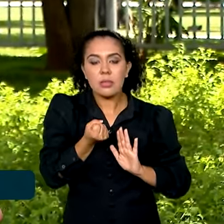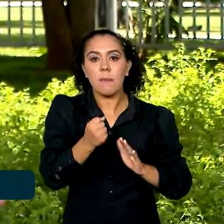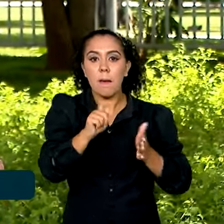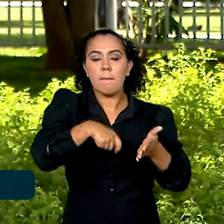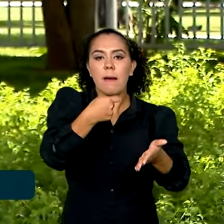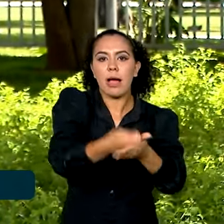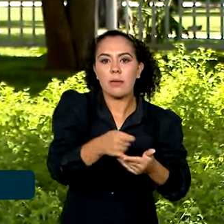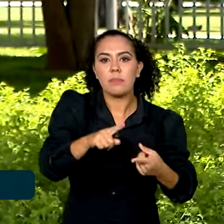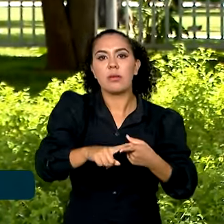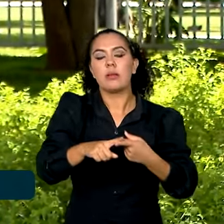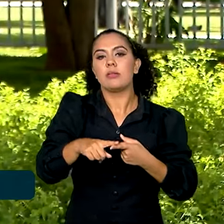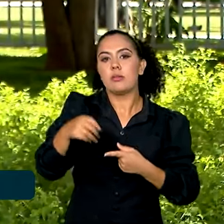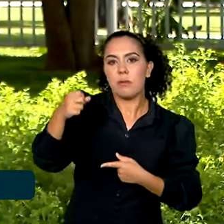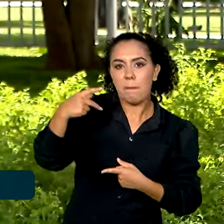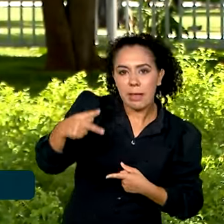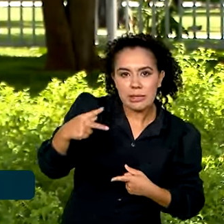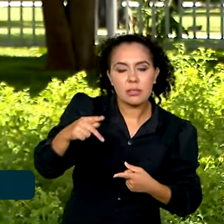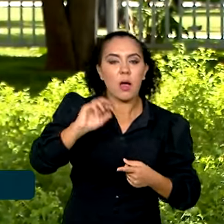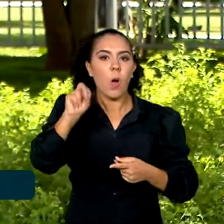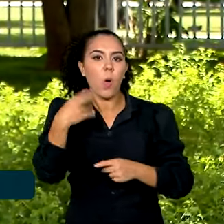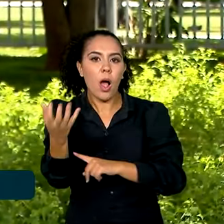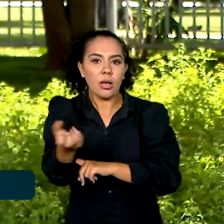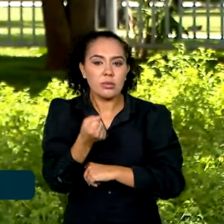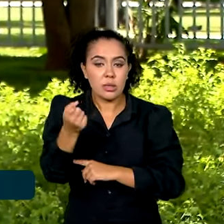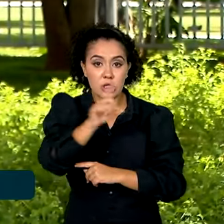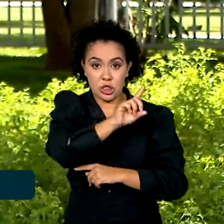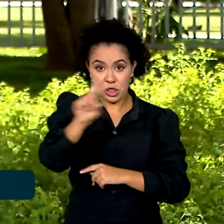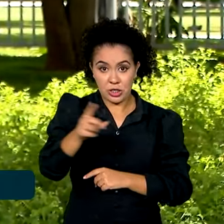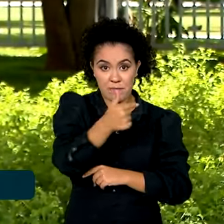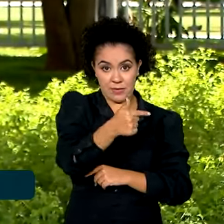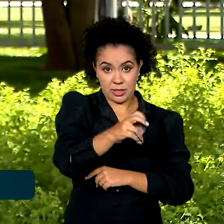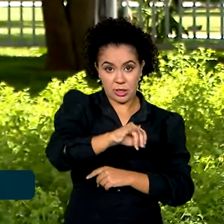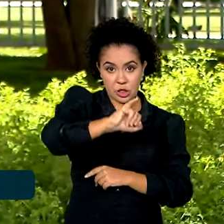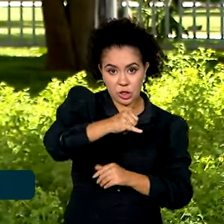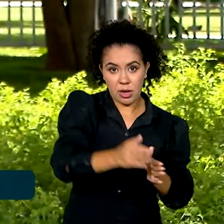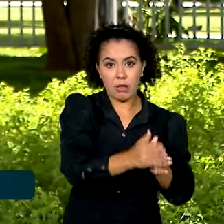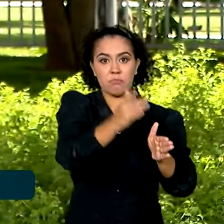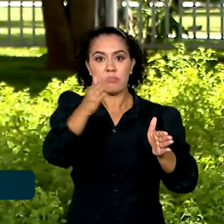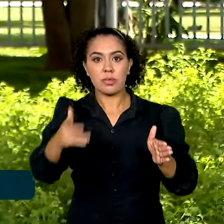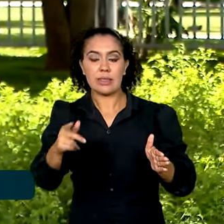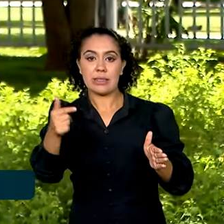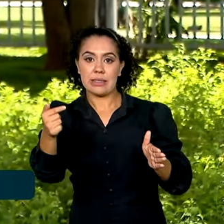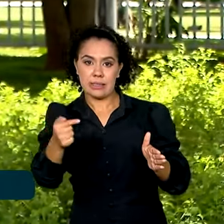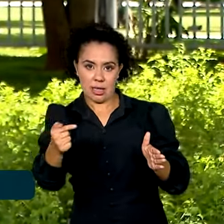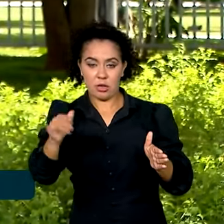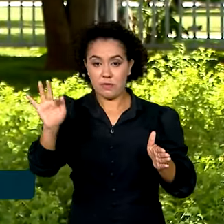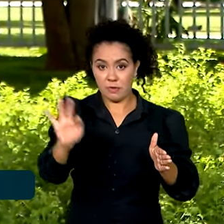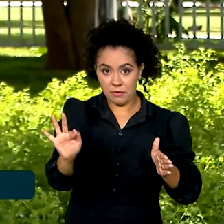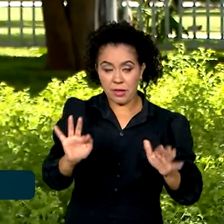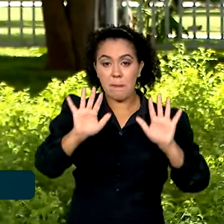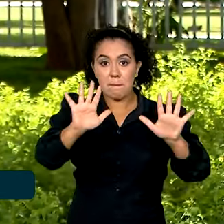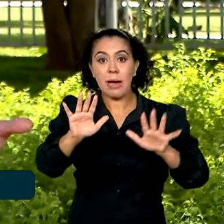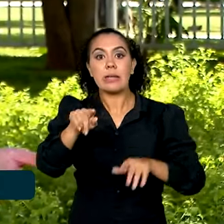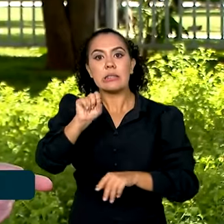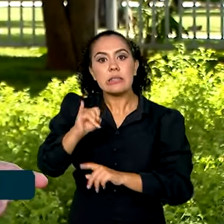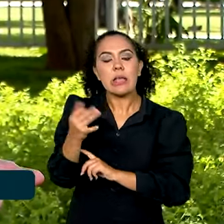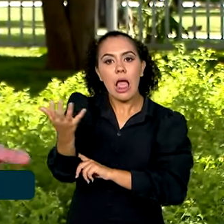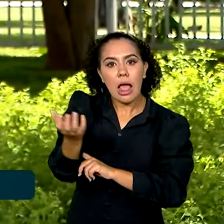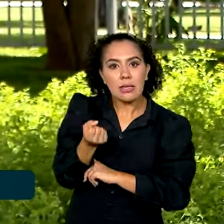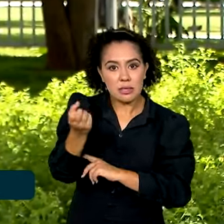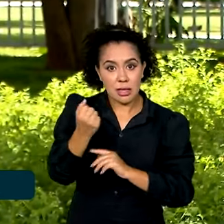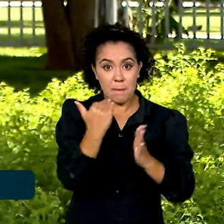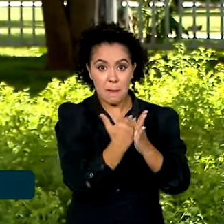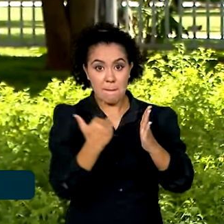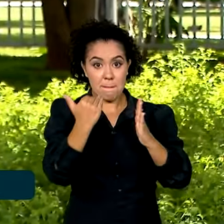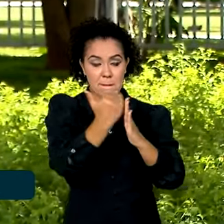pensão ou auxílio será feito entre os dias 25 de janeiro e 7 de fevereiro. Quem recebe além do mínimo,